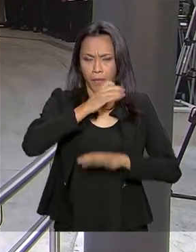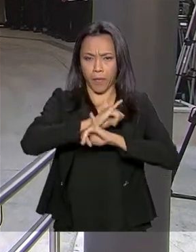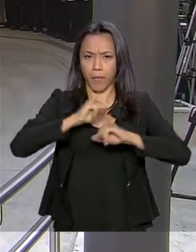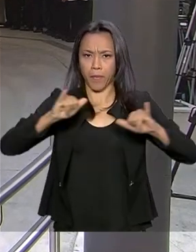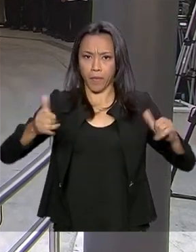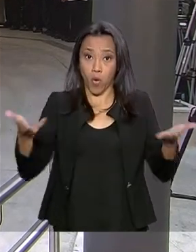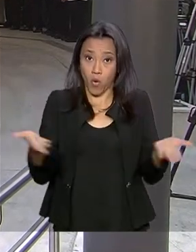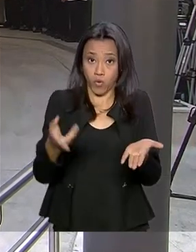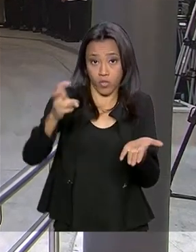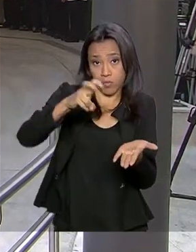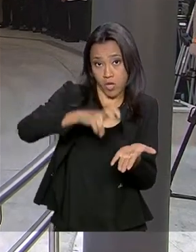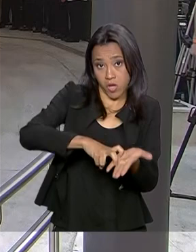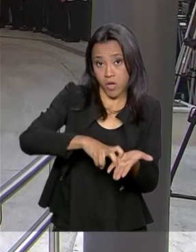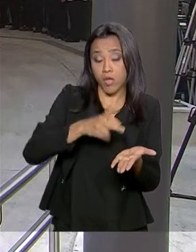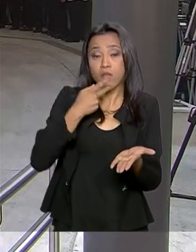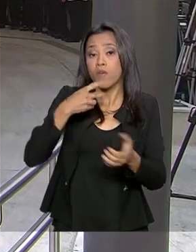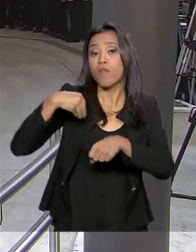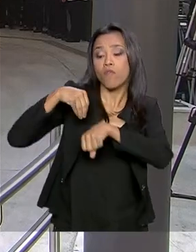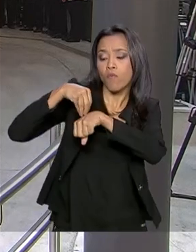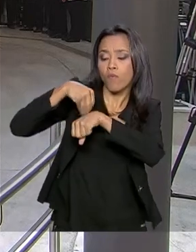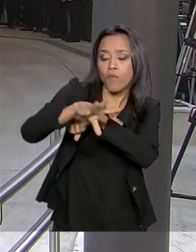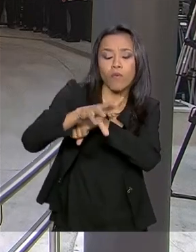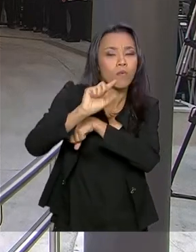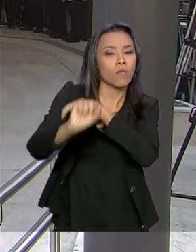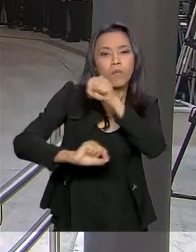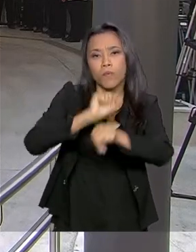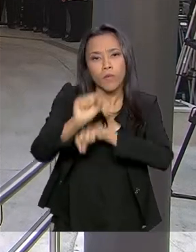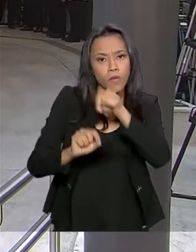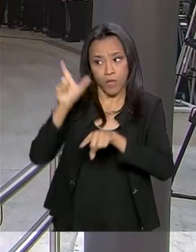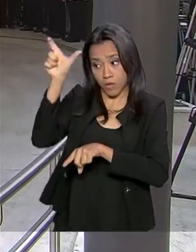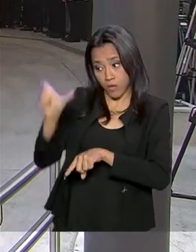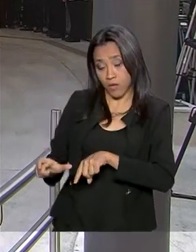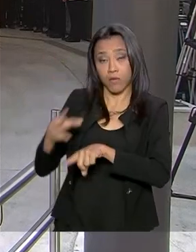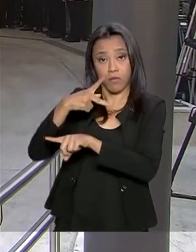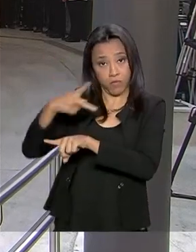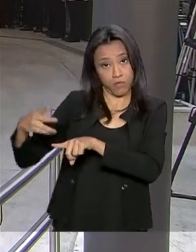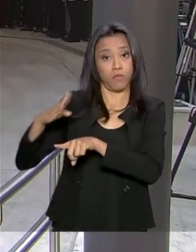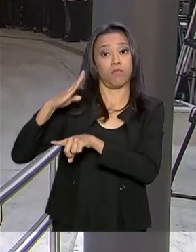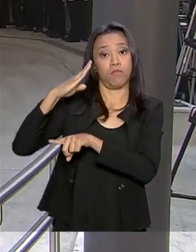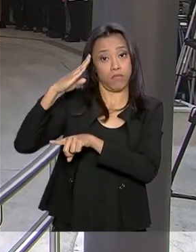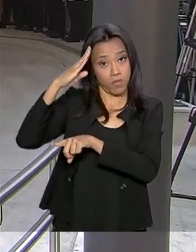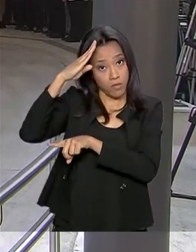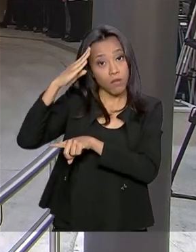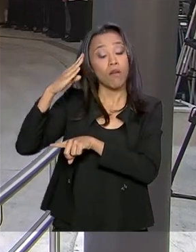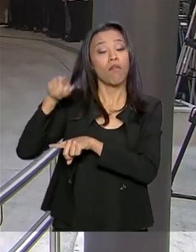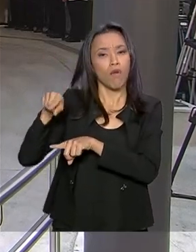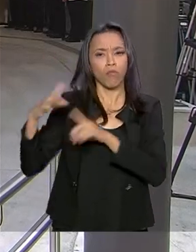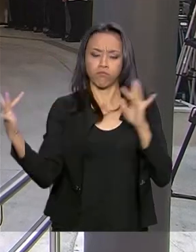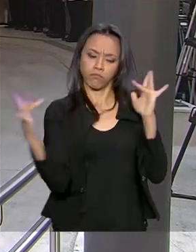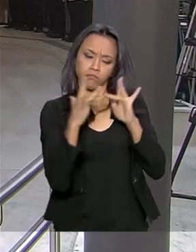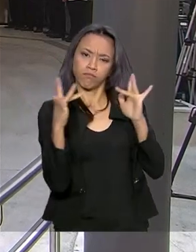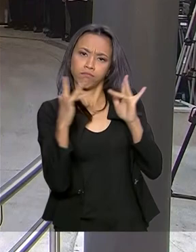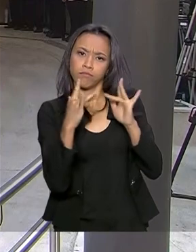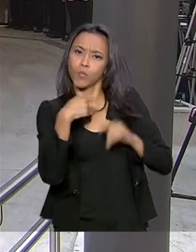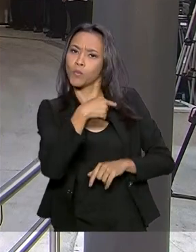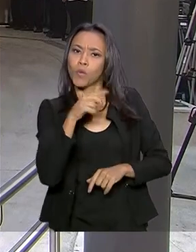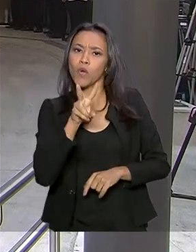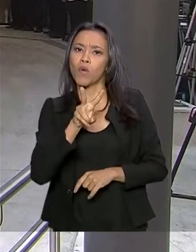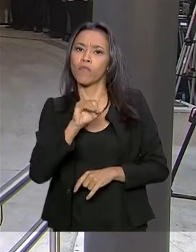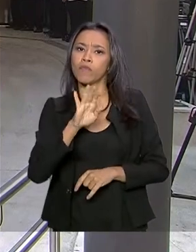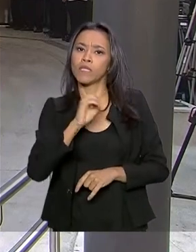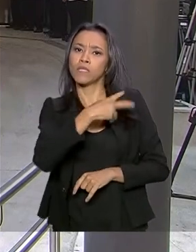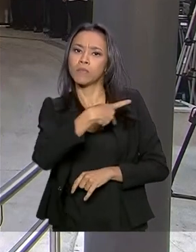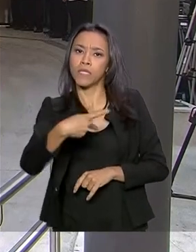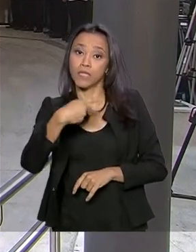coletiva, hoje pela manhã, informou que o presidente deve manter contato com o vice-presidente, general Hamilton Mourão,